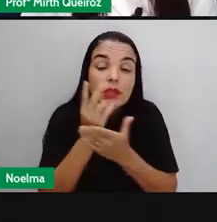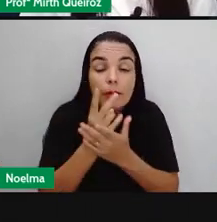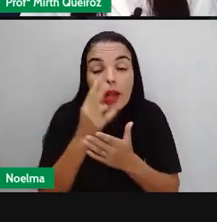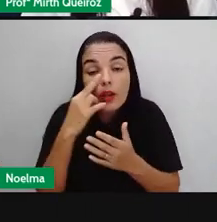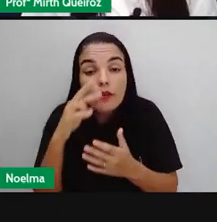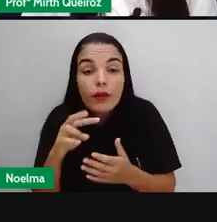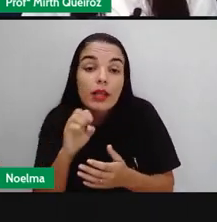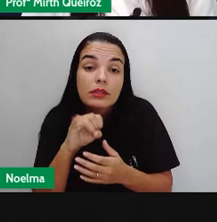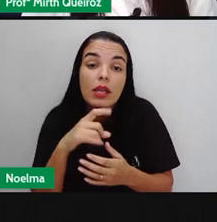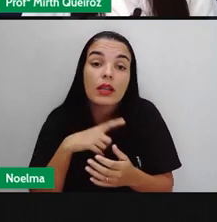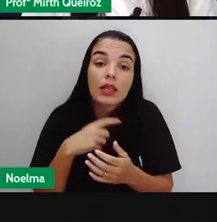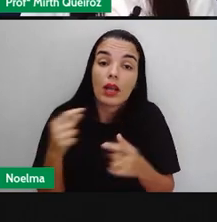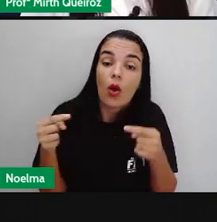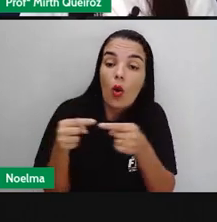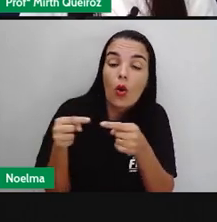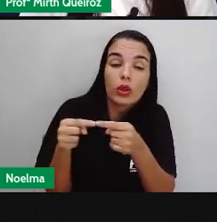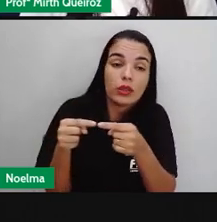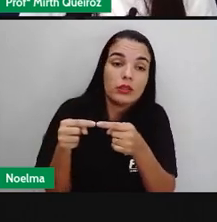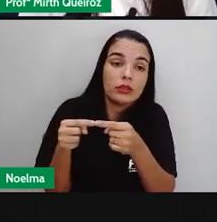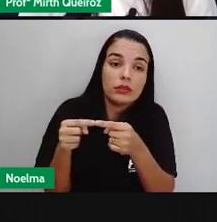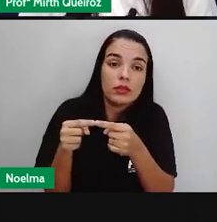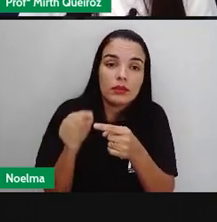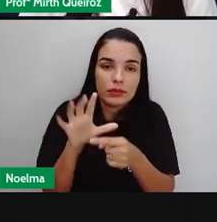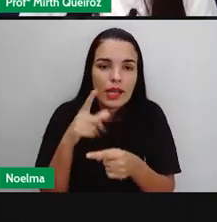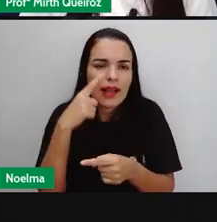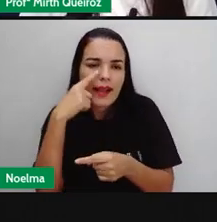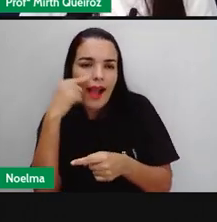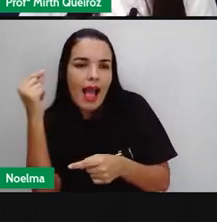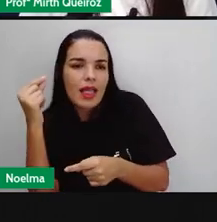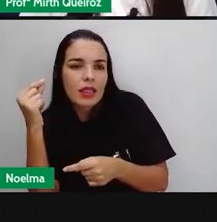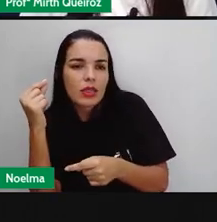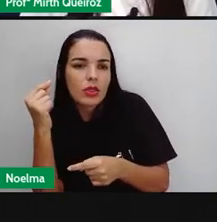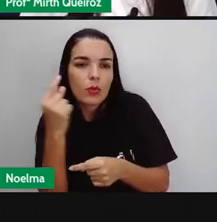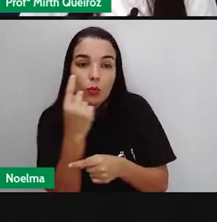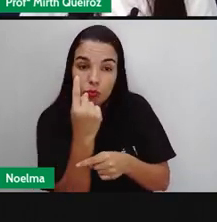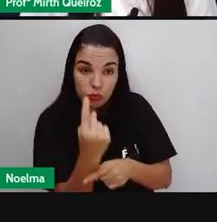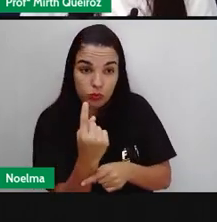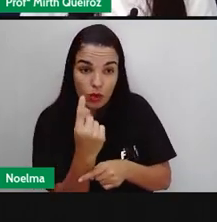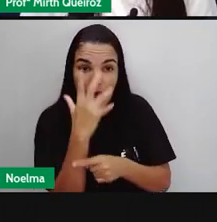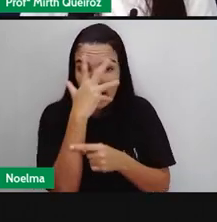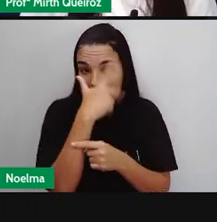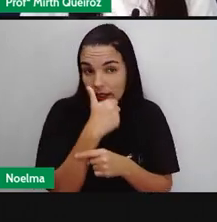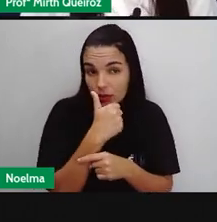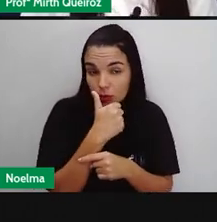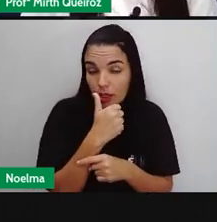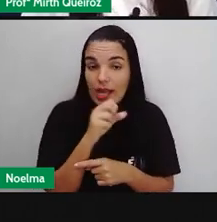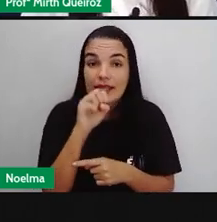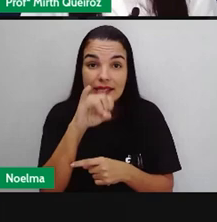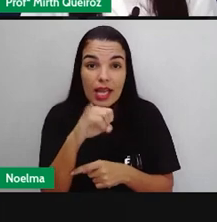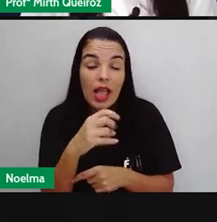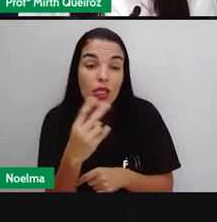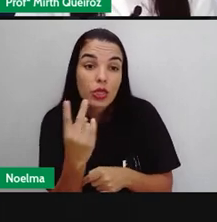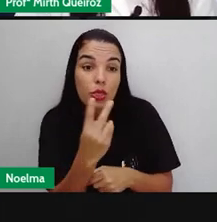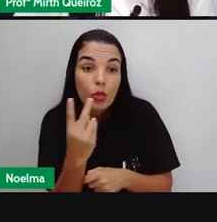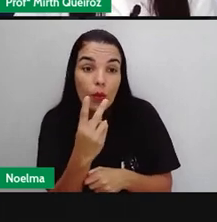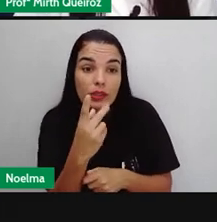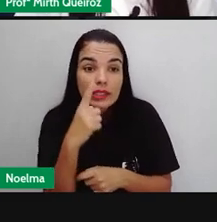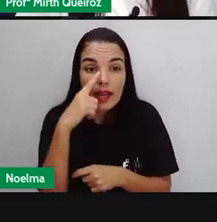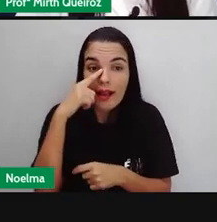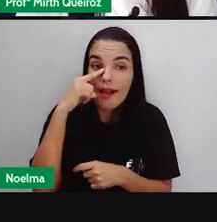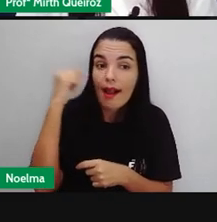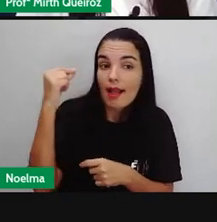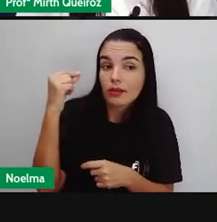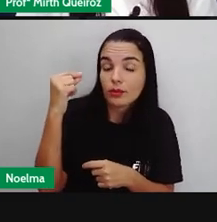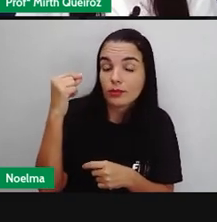Não. Tem que estar concordando ali. Gatos, lindos. Gatas, lindas. Em gênero e